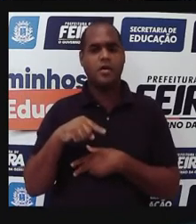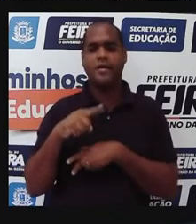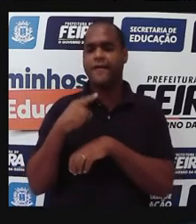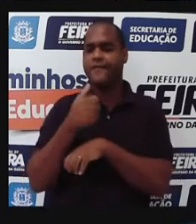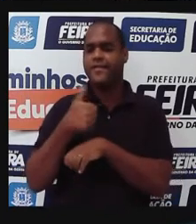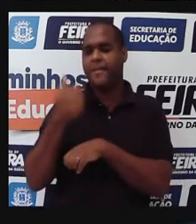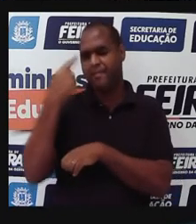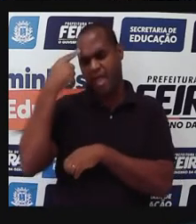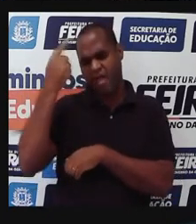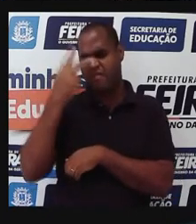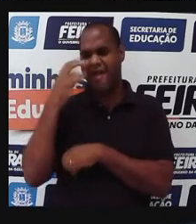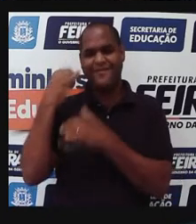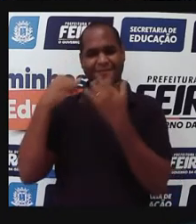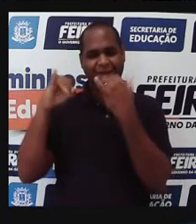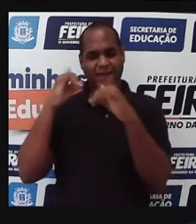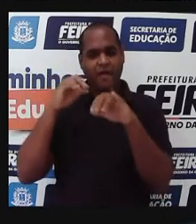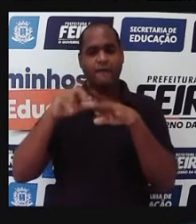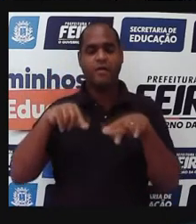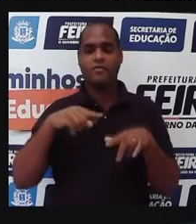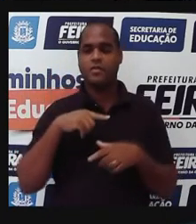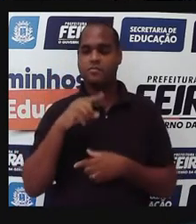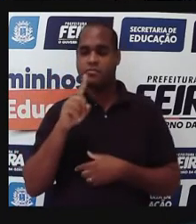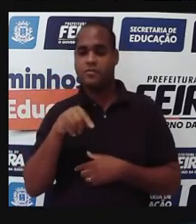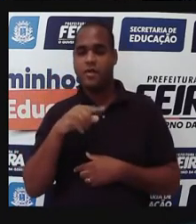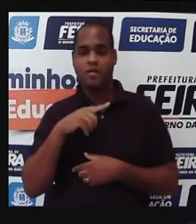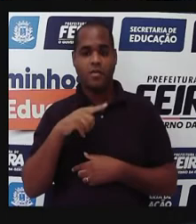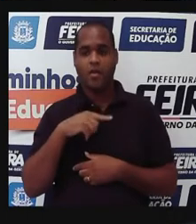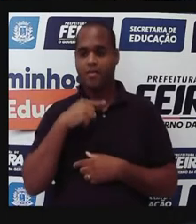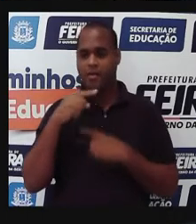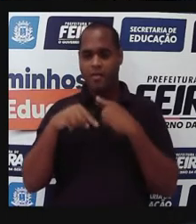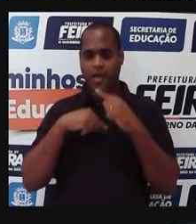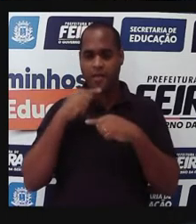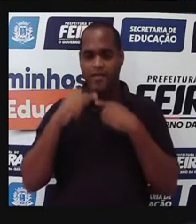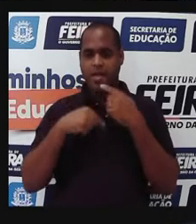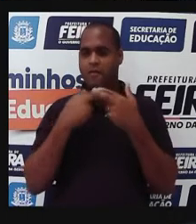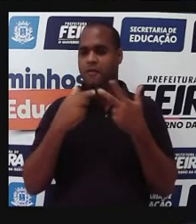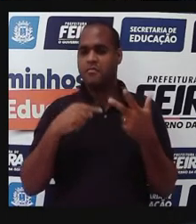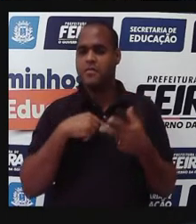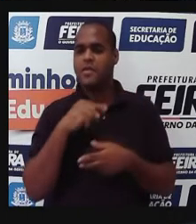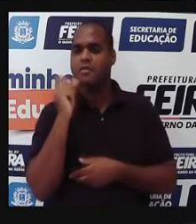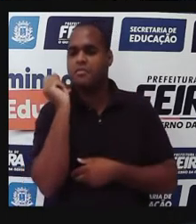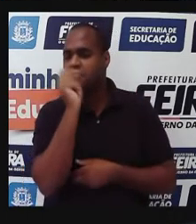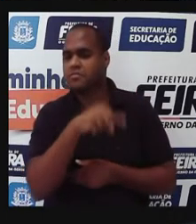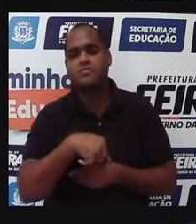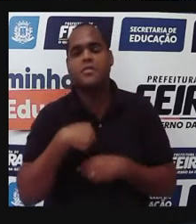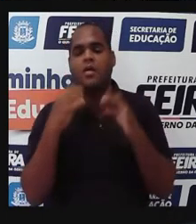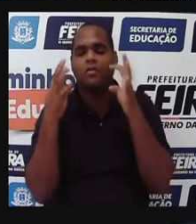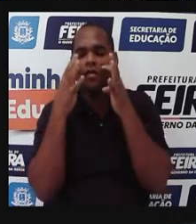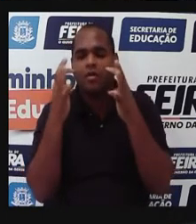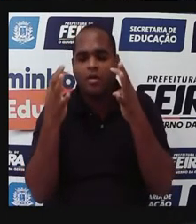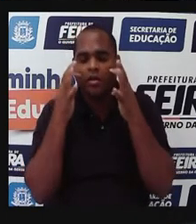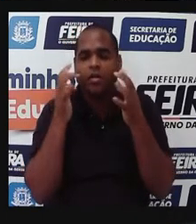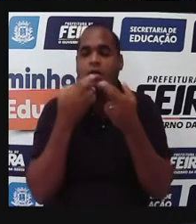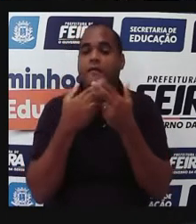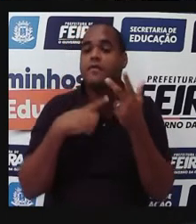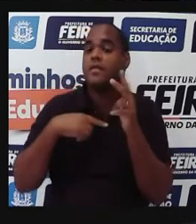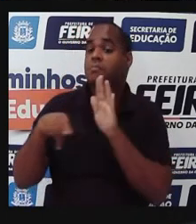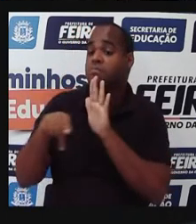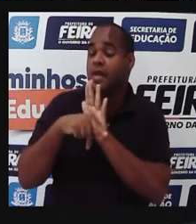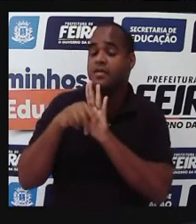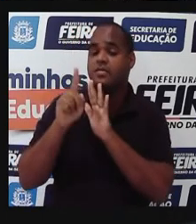chamadas de negligenciadas, porque assim, elas não recebem a devida atenção por parte dos